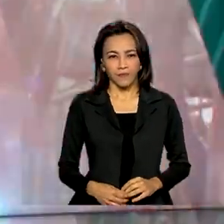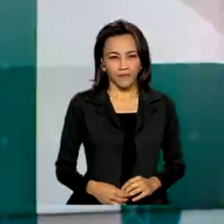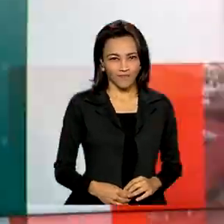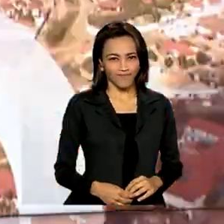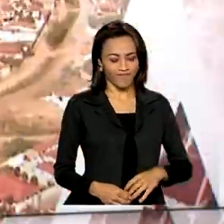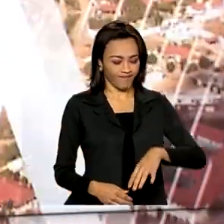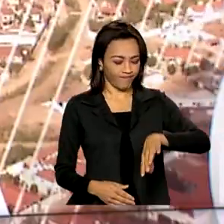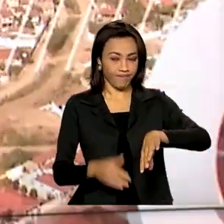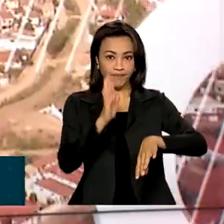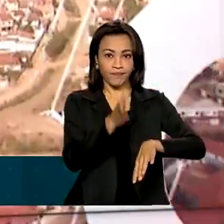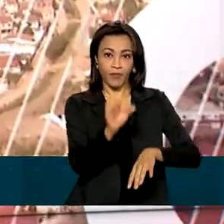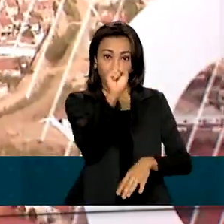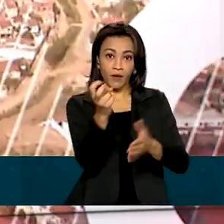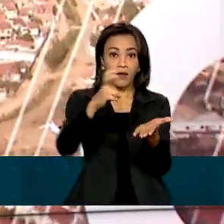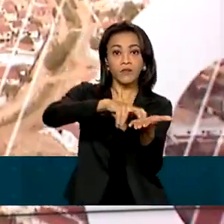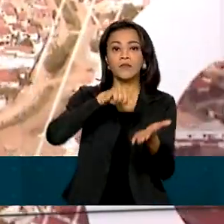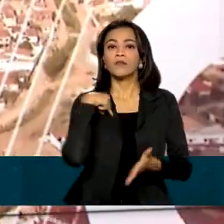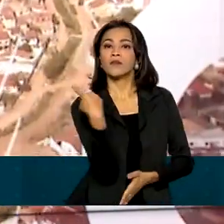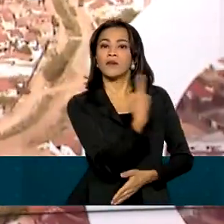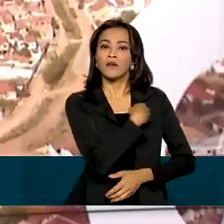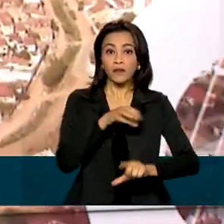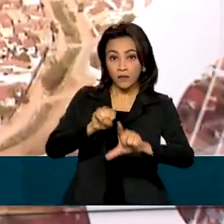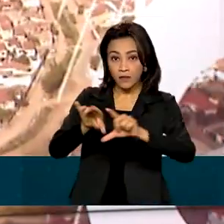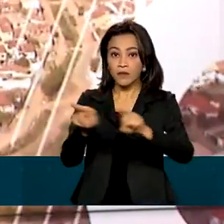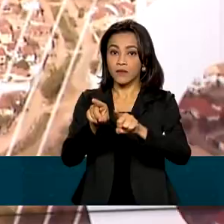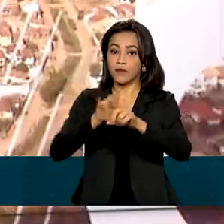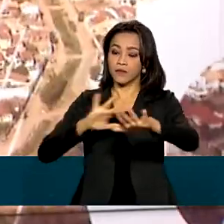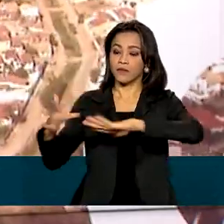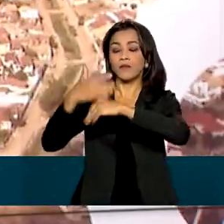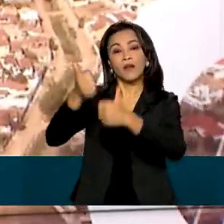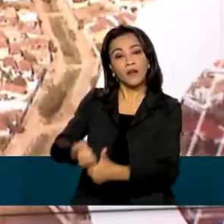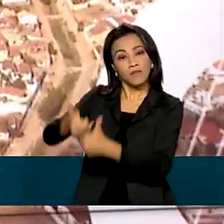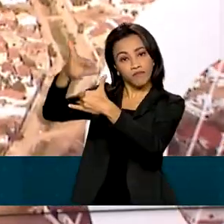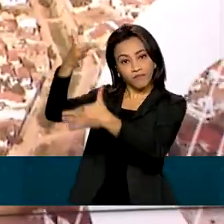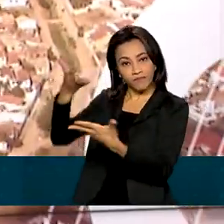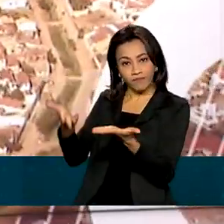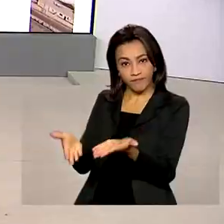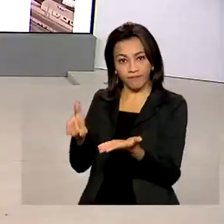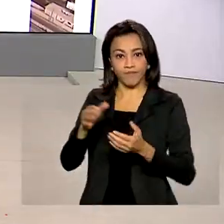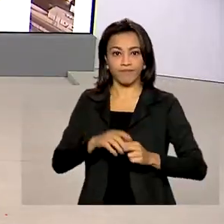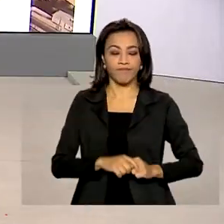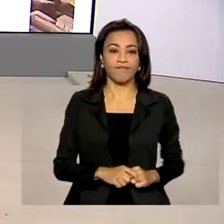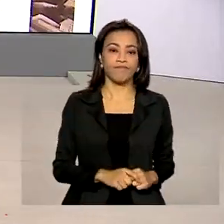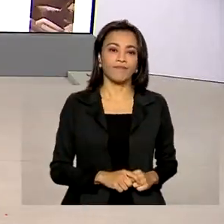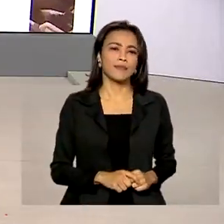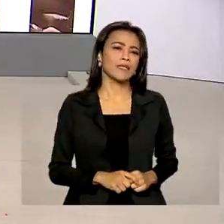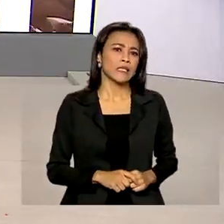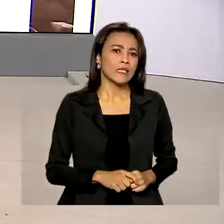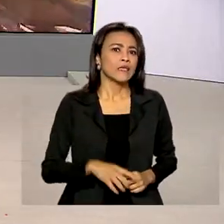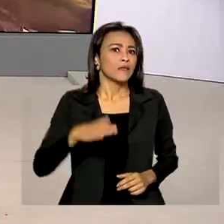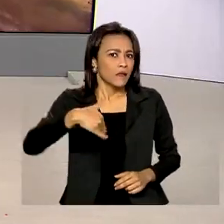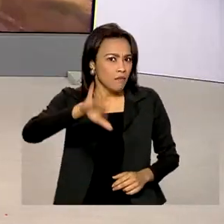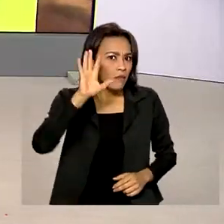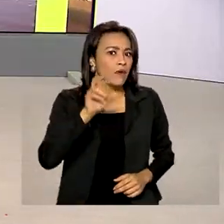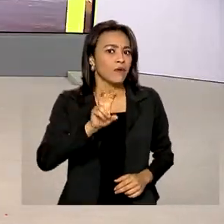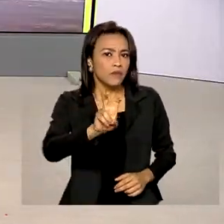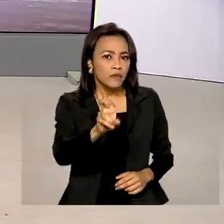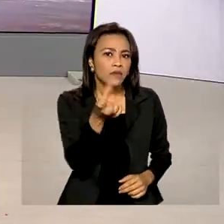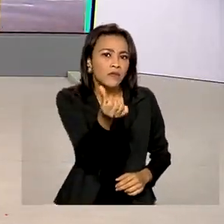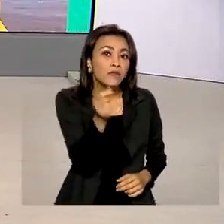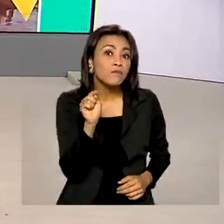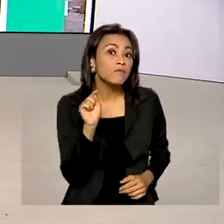São 8 horas da manhã e estamos ao vivo também pelas redes sociais. Mais de 56 mil